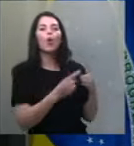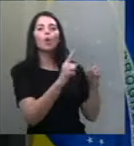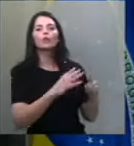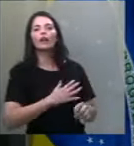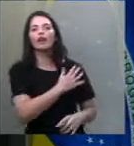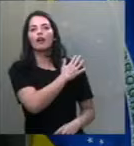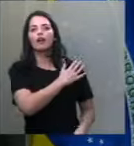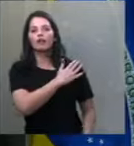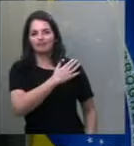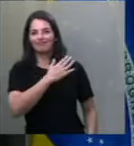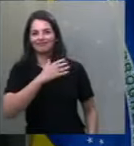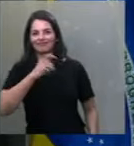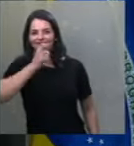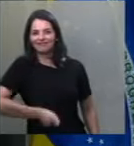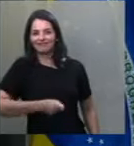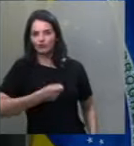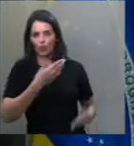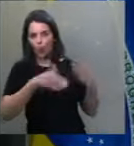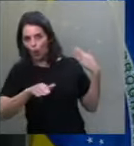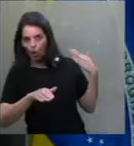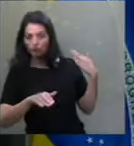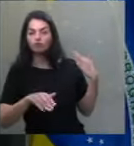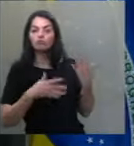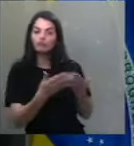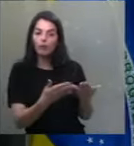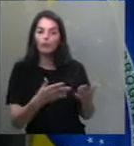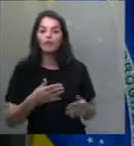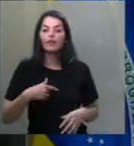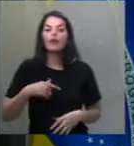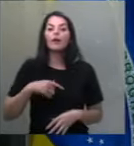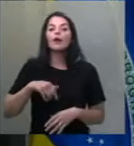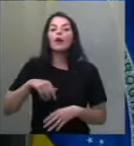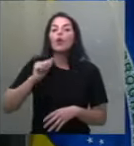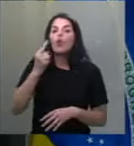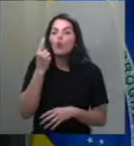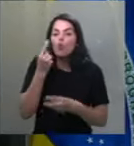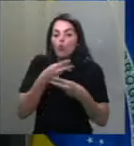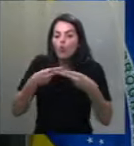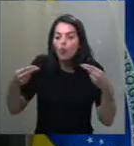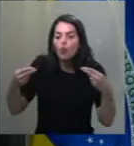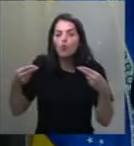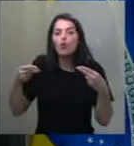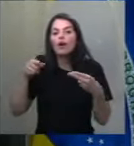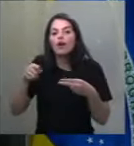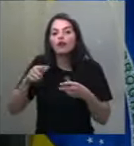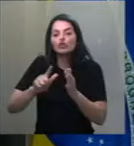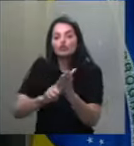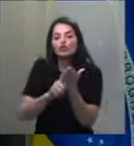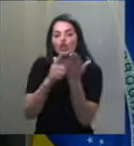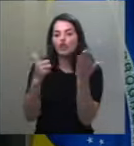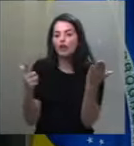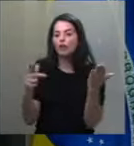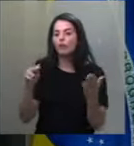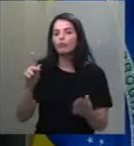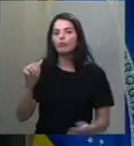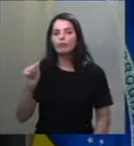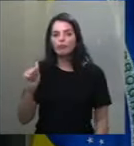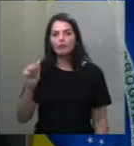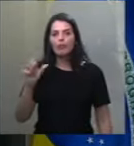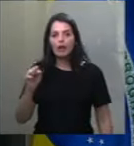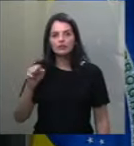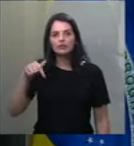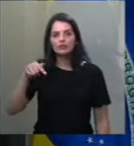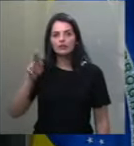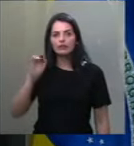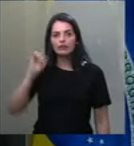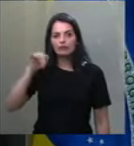Um dos veículos mais populares e críticos da ditadura era o jornal Pasquim, senador